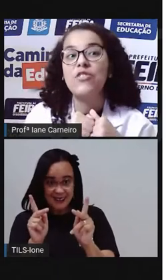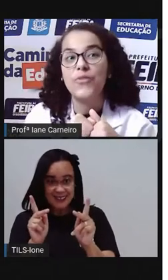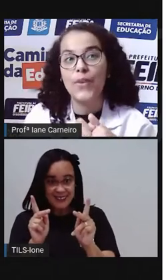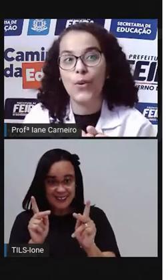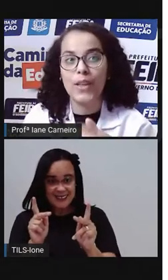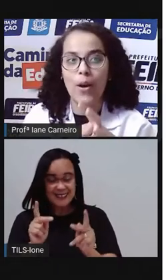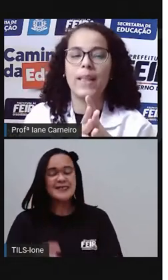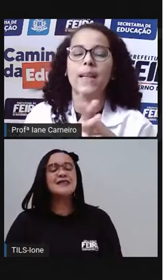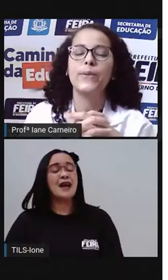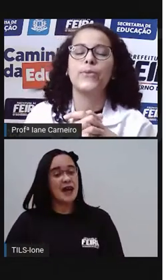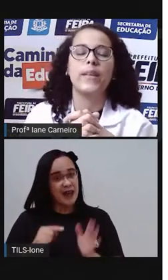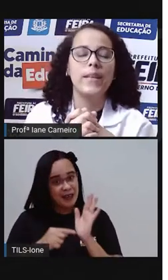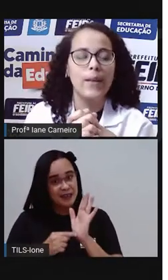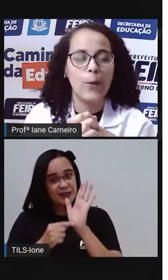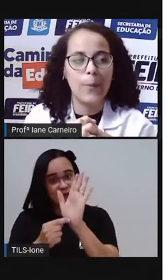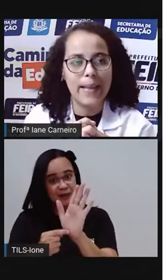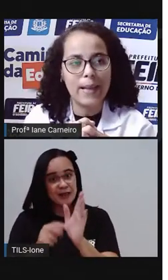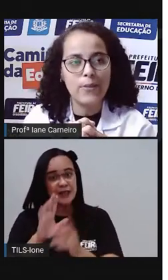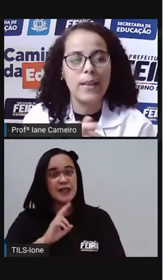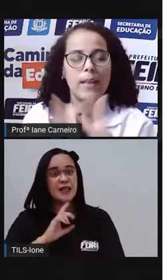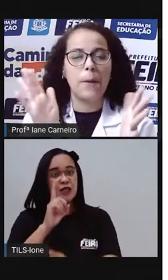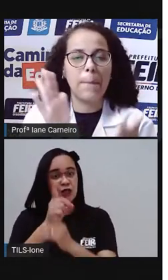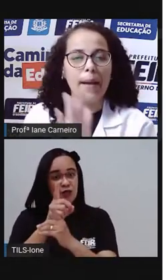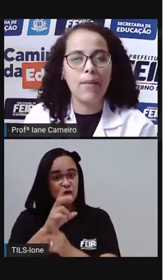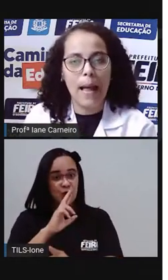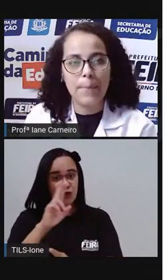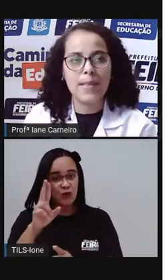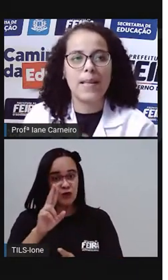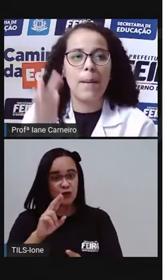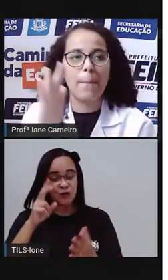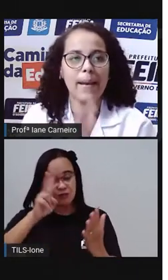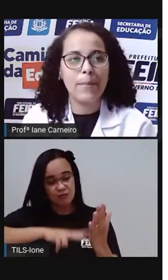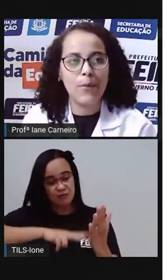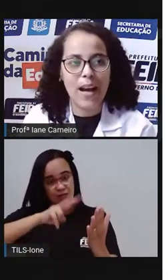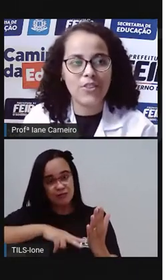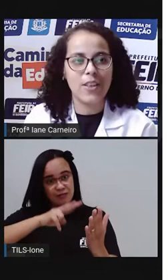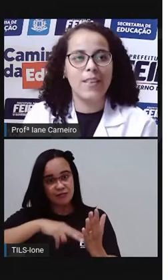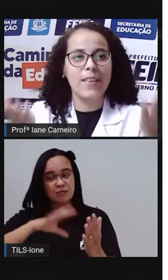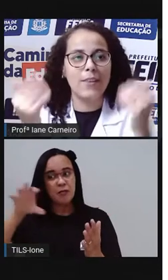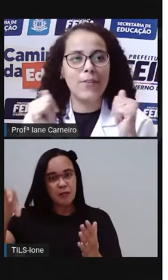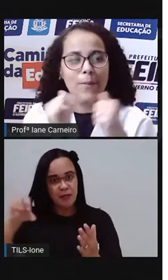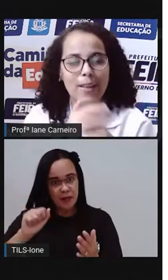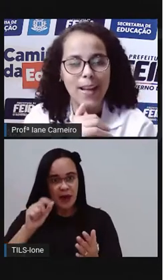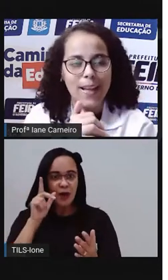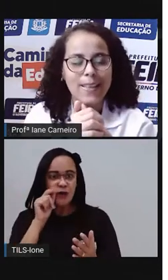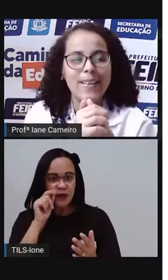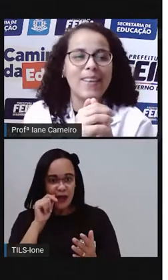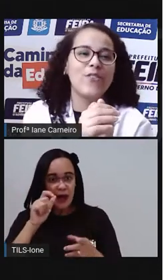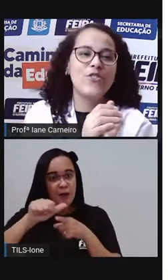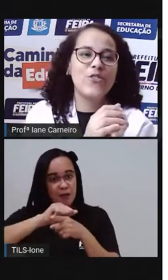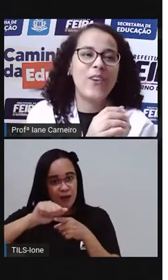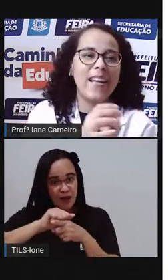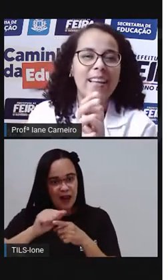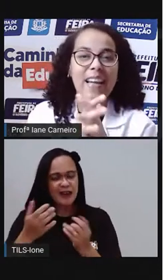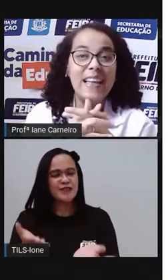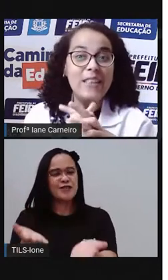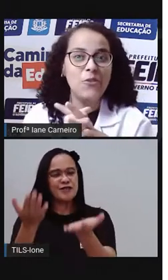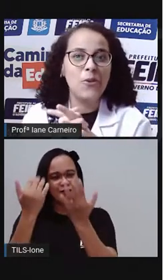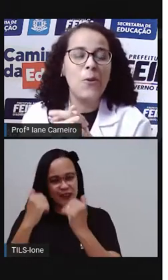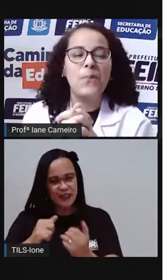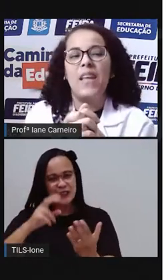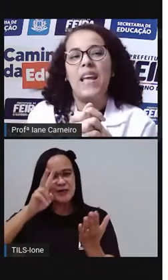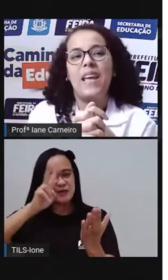identificou na hora da leitura. Combinado? Então pega o lápis, pega a borracha e vamos lá continuar, né,